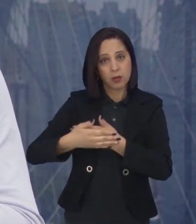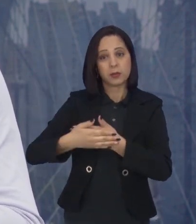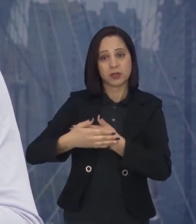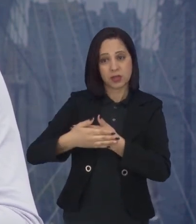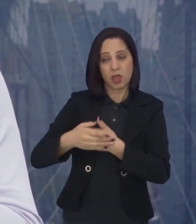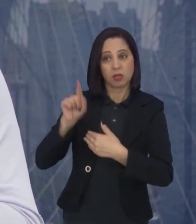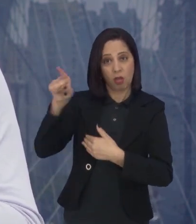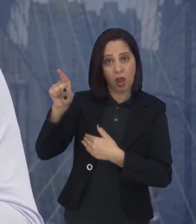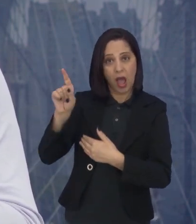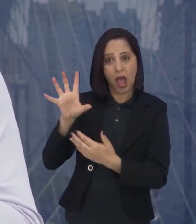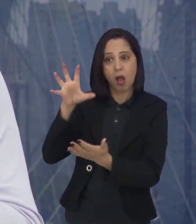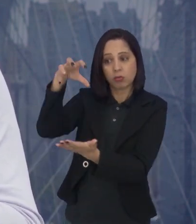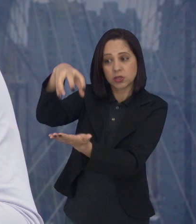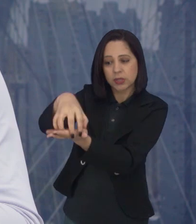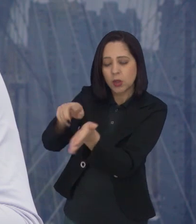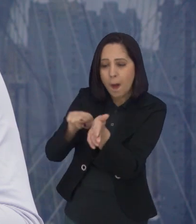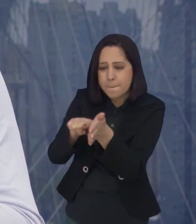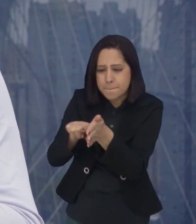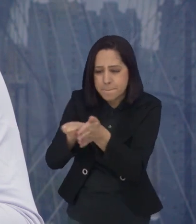Brasil hoje.